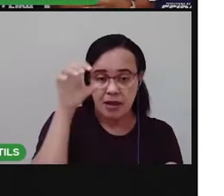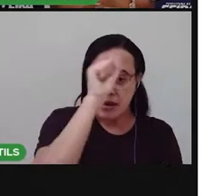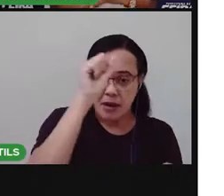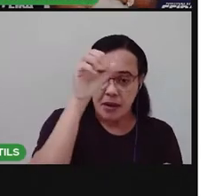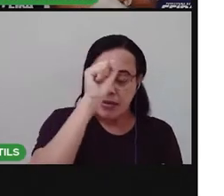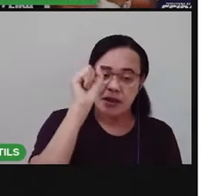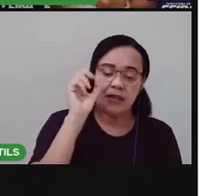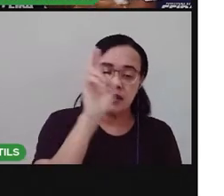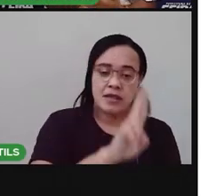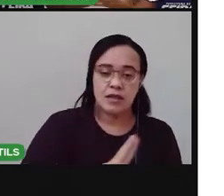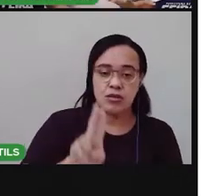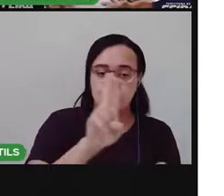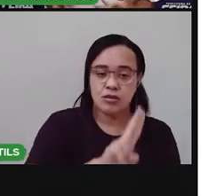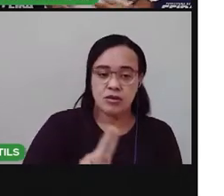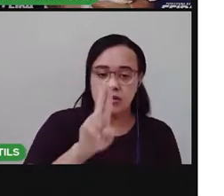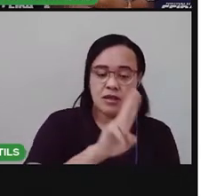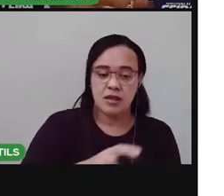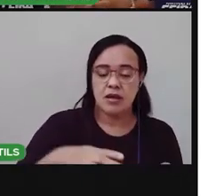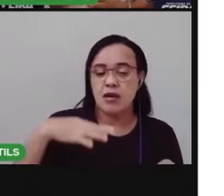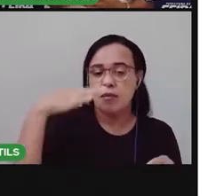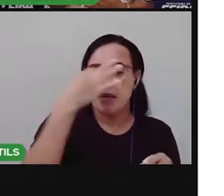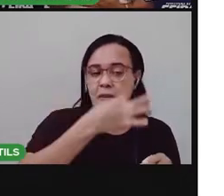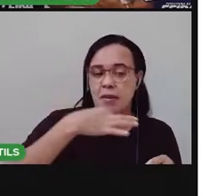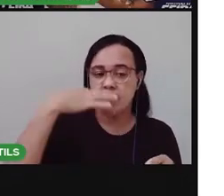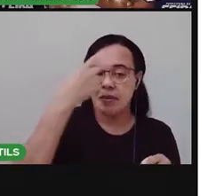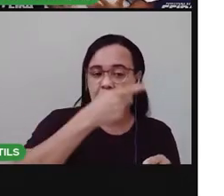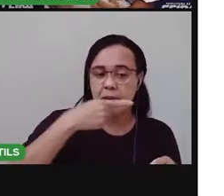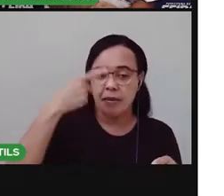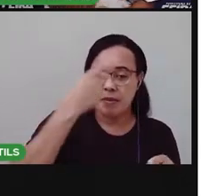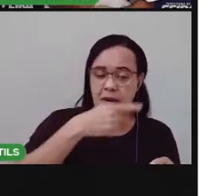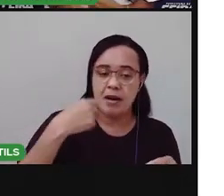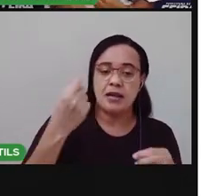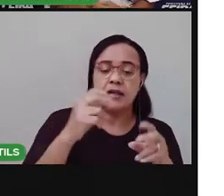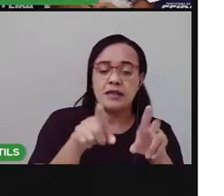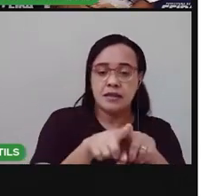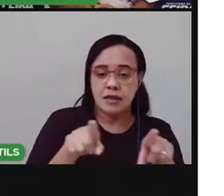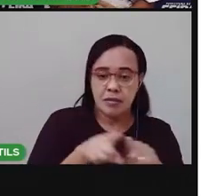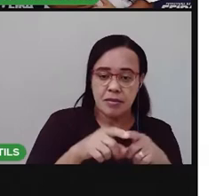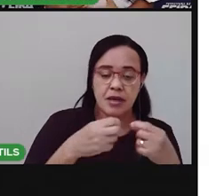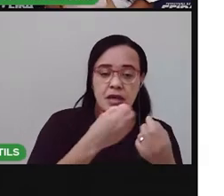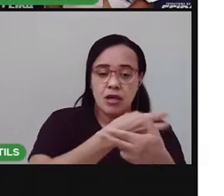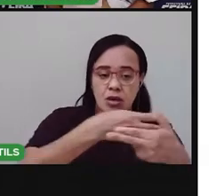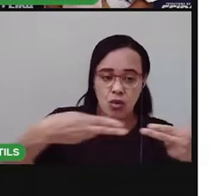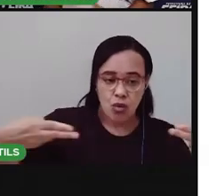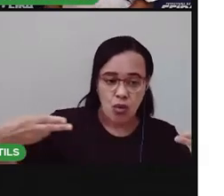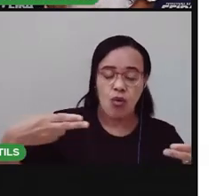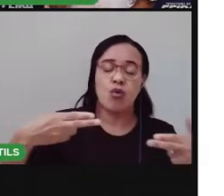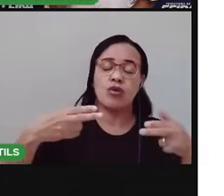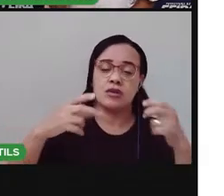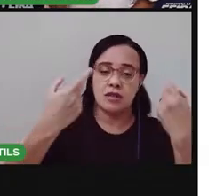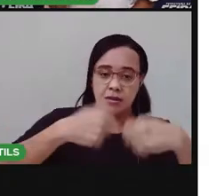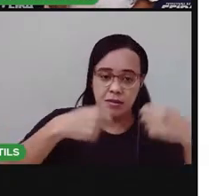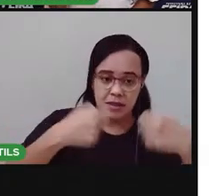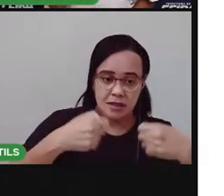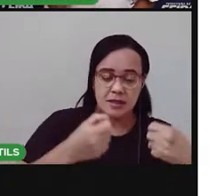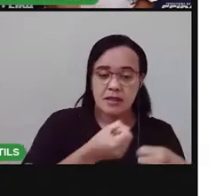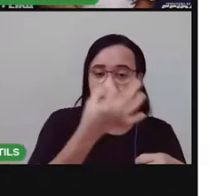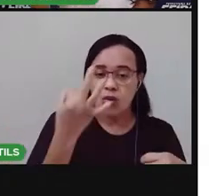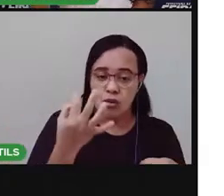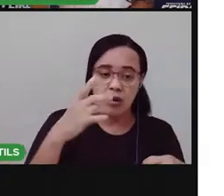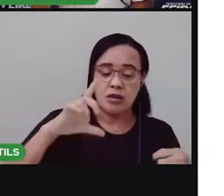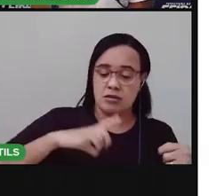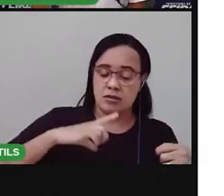oralidade objetos elementos para fazer contagem tá bom